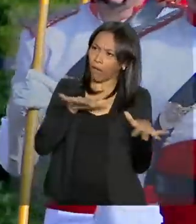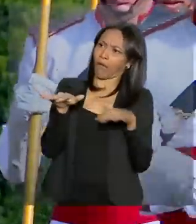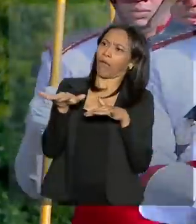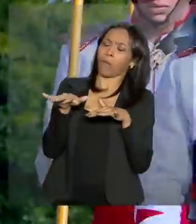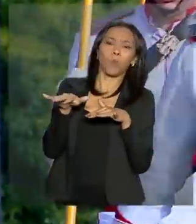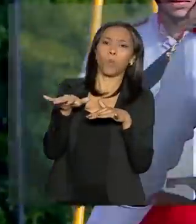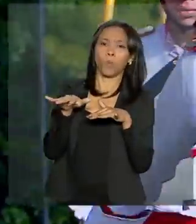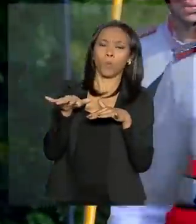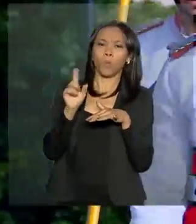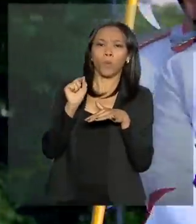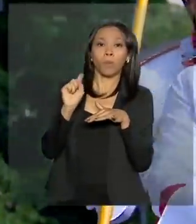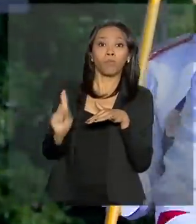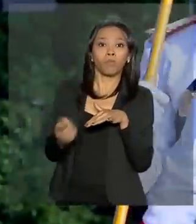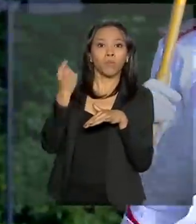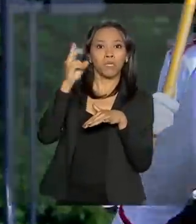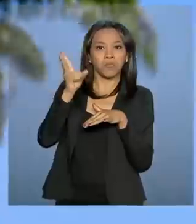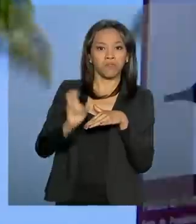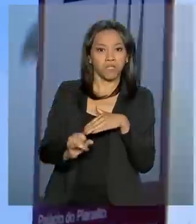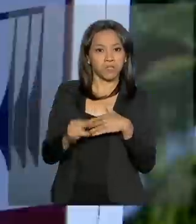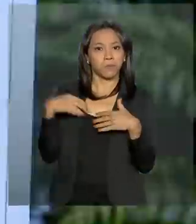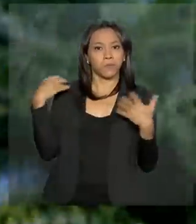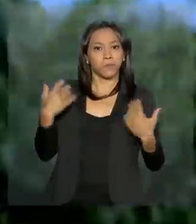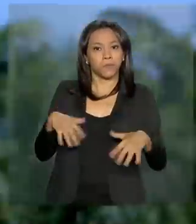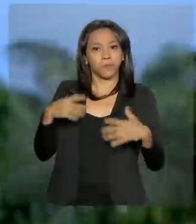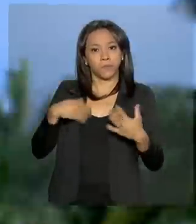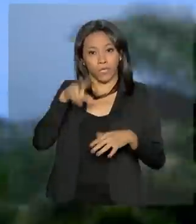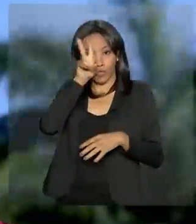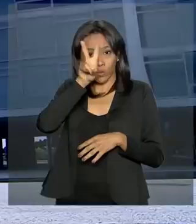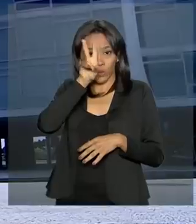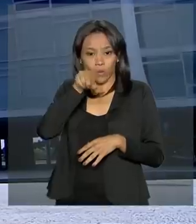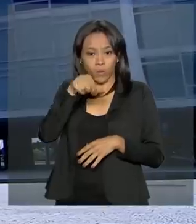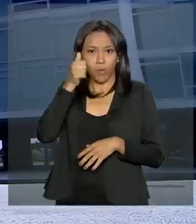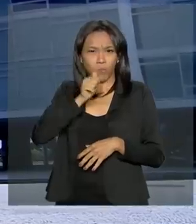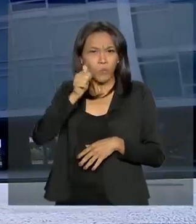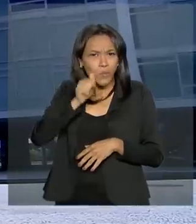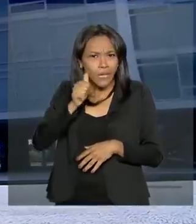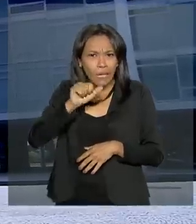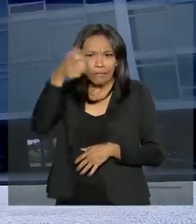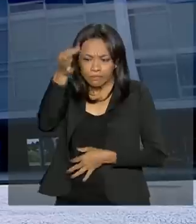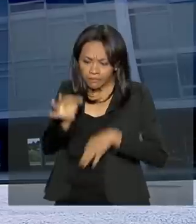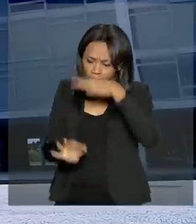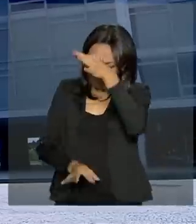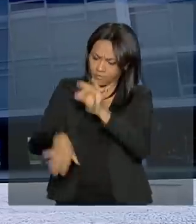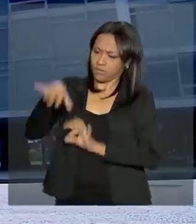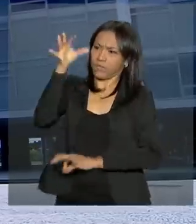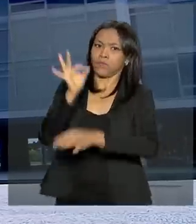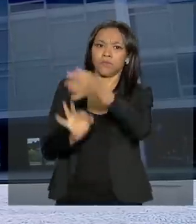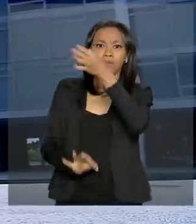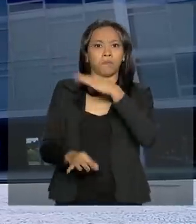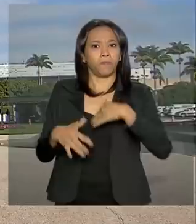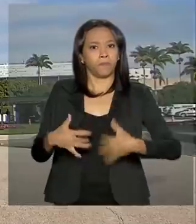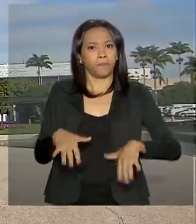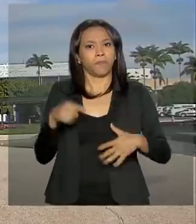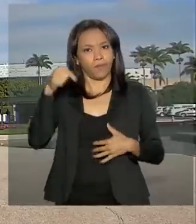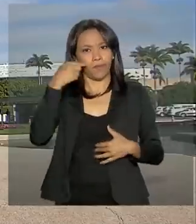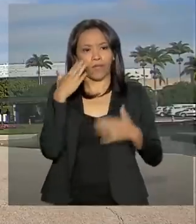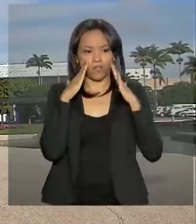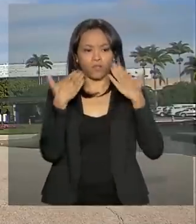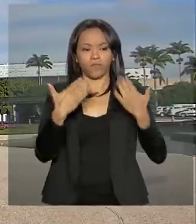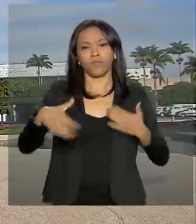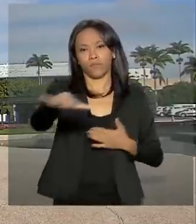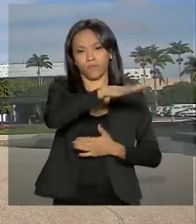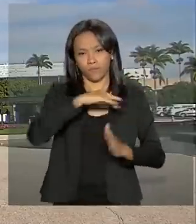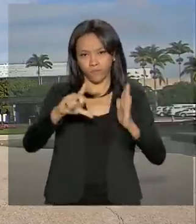Planalto. Pela primeira vez na história, uma mulher hasteou a bandeira do Brasil, que fica aqui em frente ao Palácio.